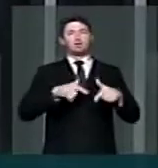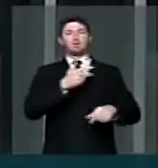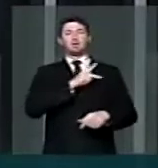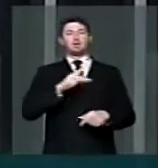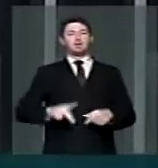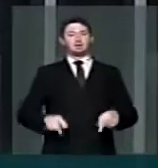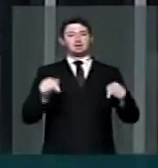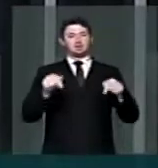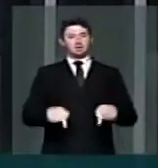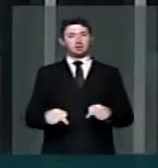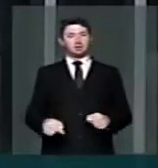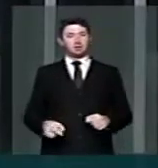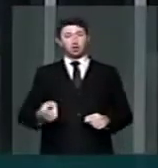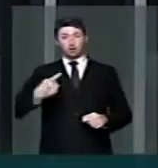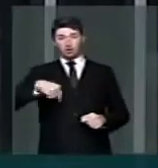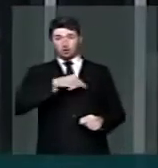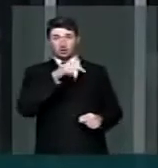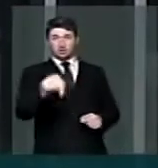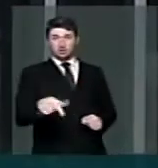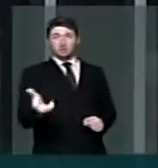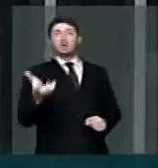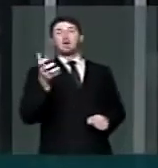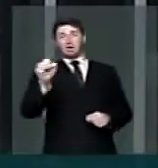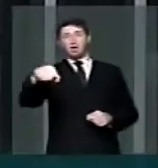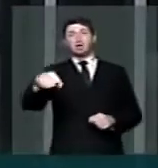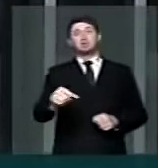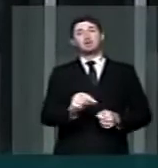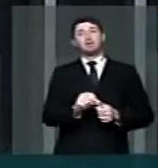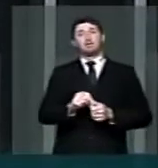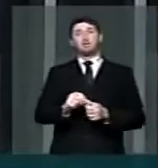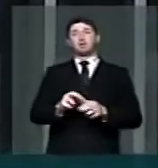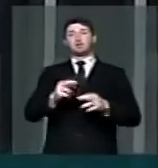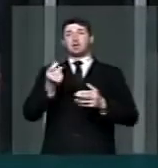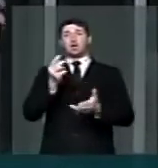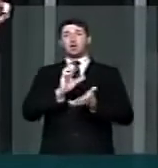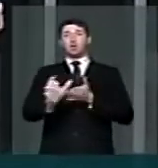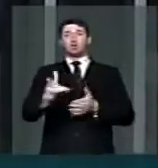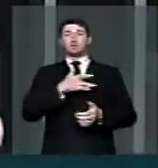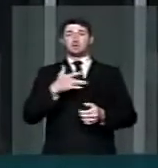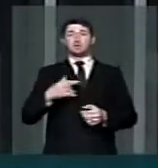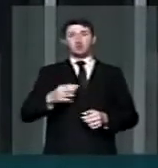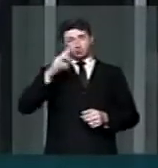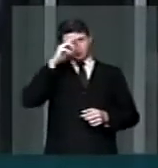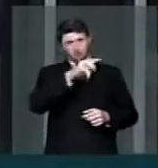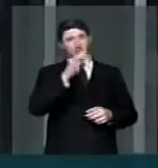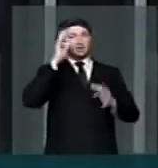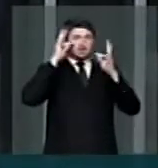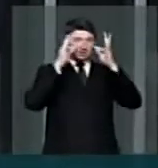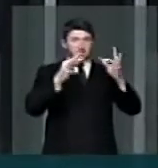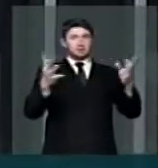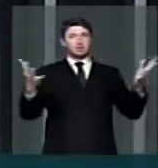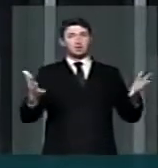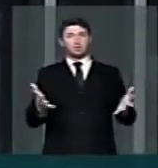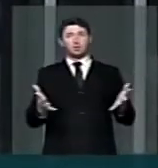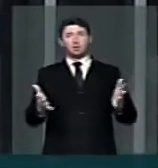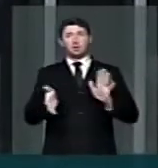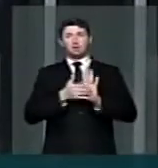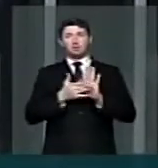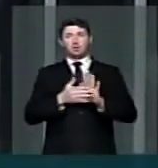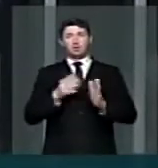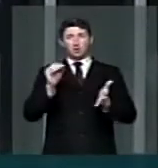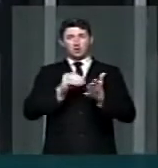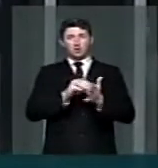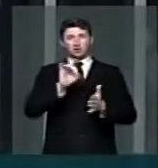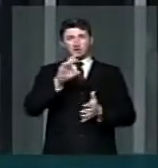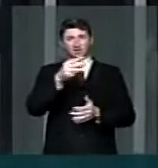presidência. Nós queríamos sim colocar o recurso para a saúde. Vossa excelência é testemunha que a minha proposta foi colocar não